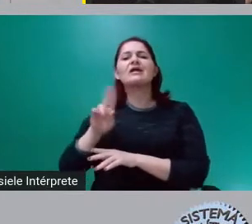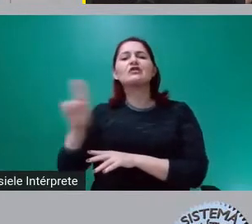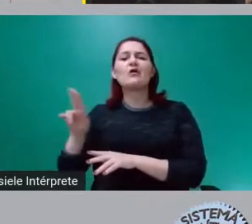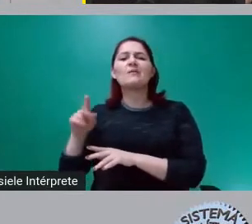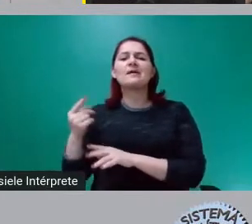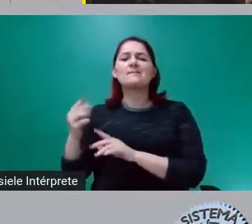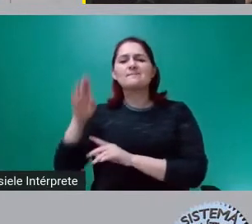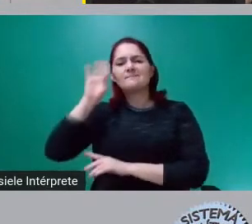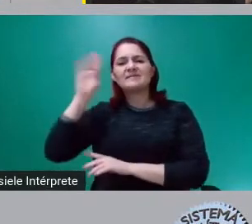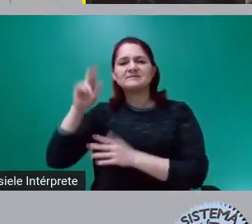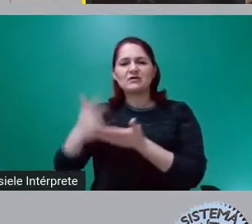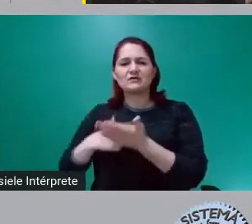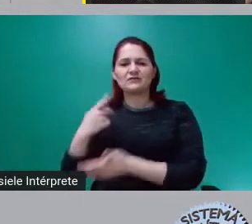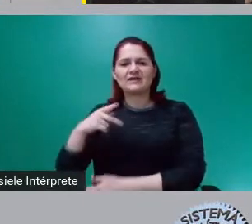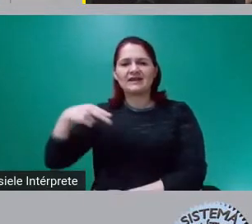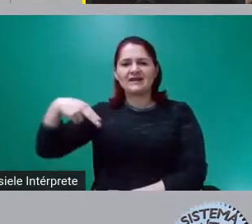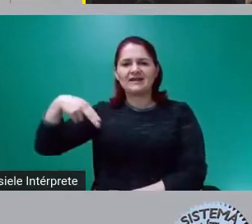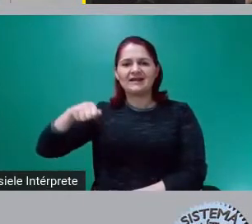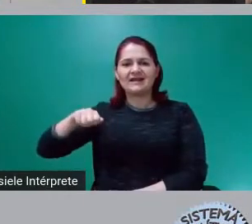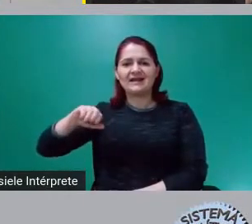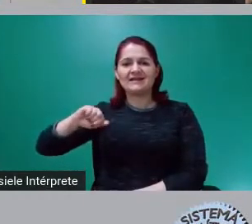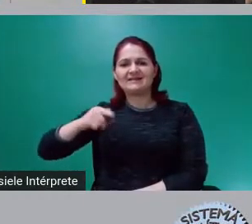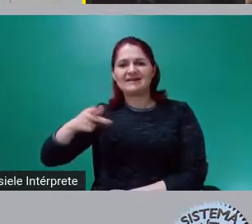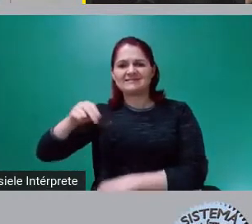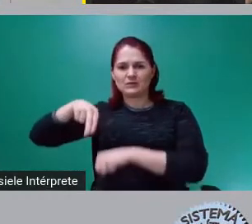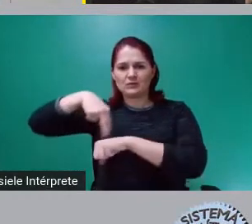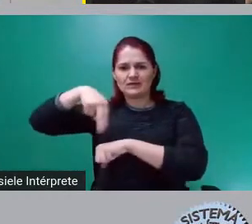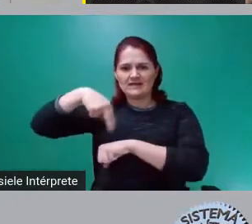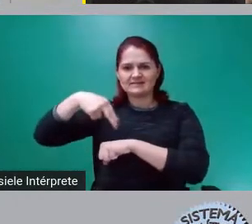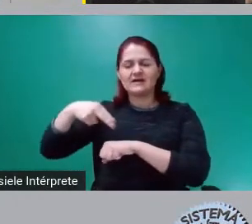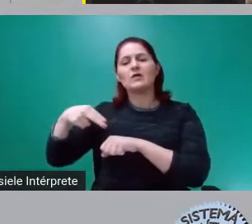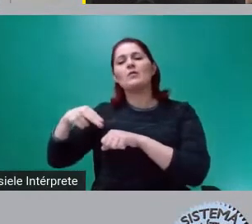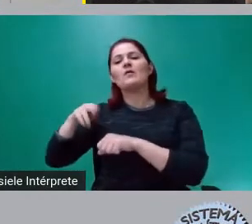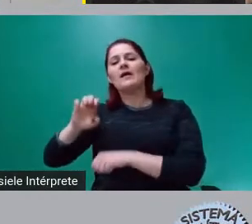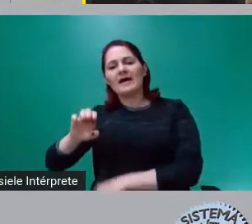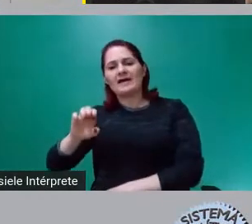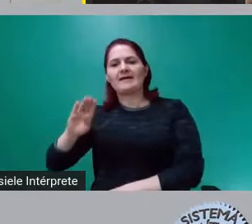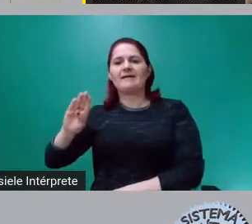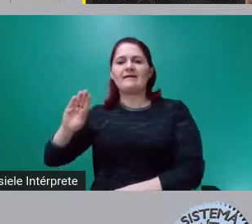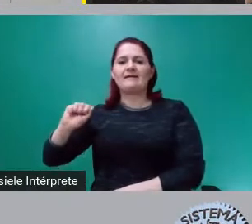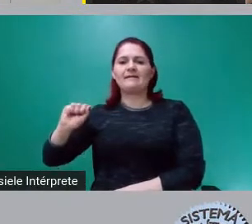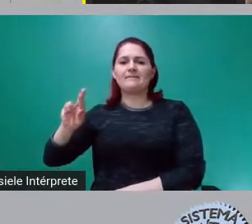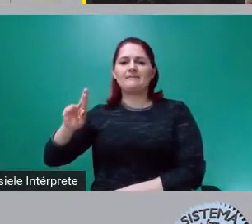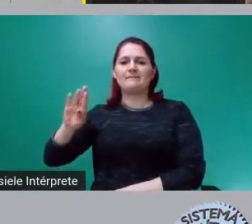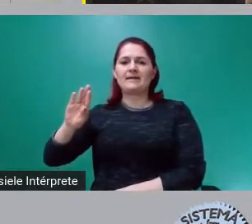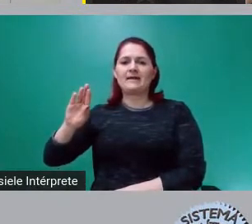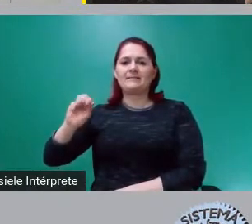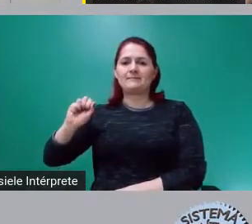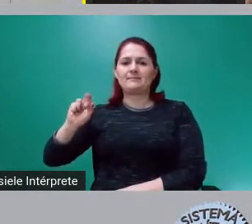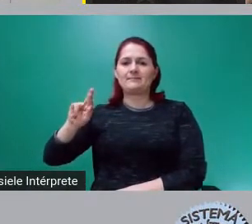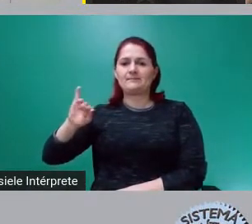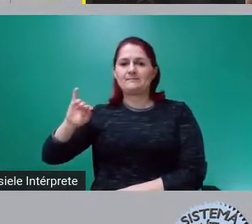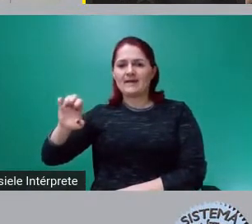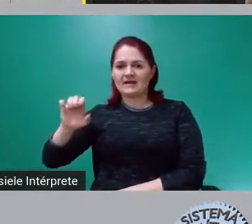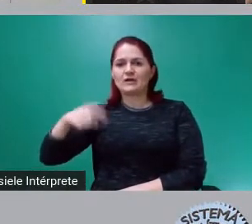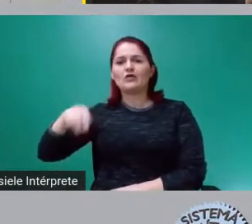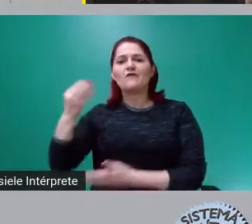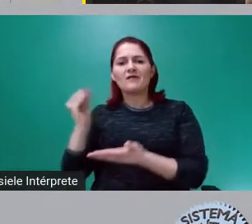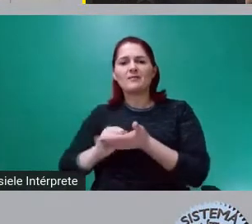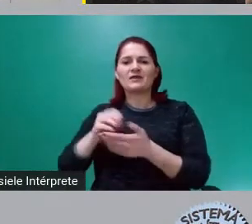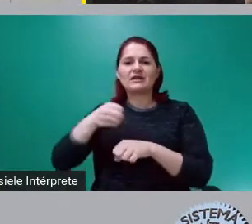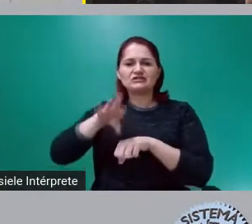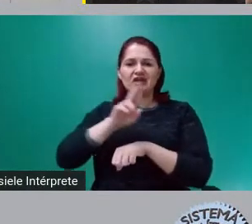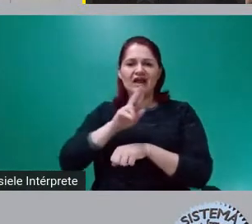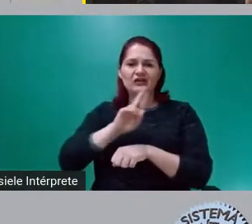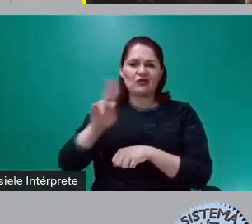Dilemas do Capitalismo Dependente, que nós vamos colocar lá nas indicações de leituras para vocês. Colabora com os movimentos